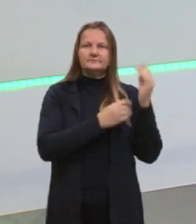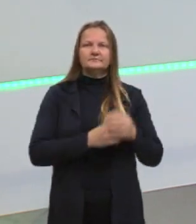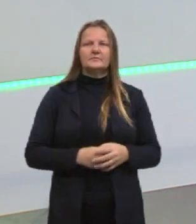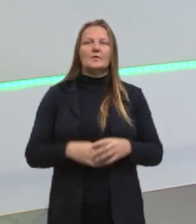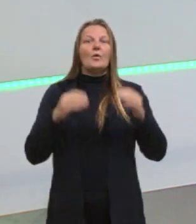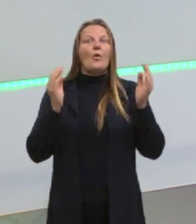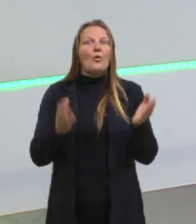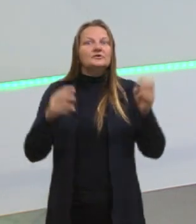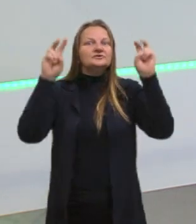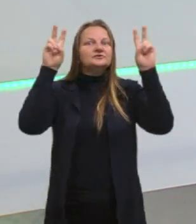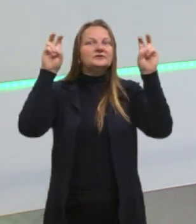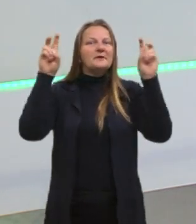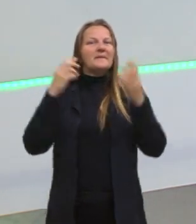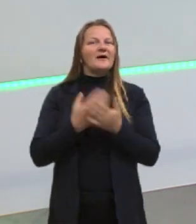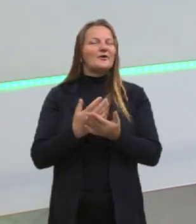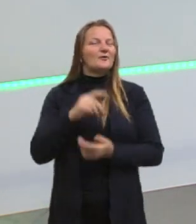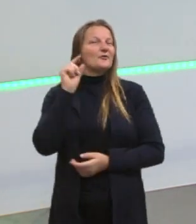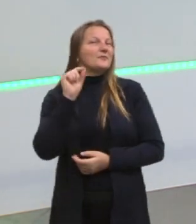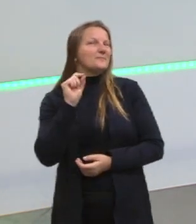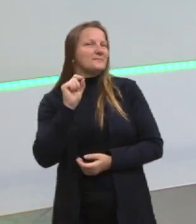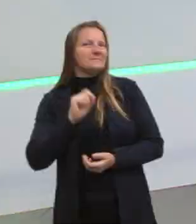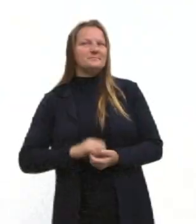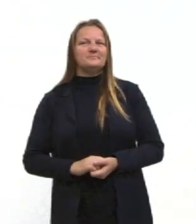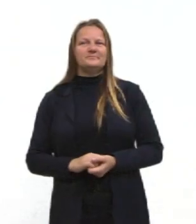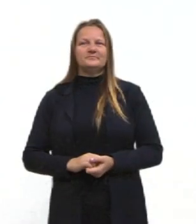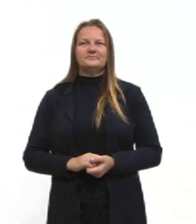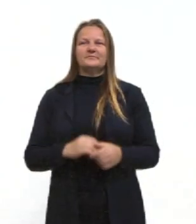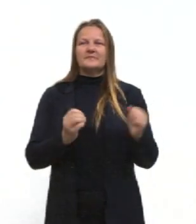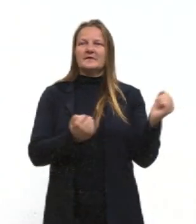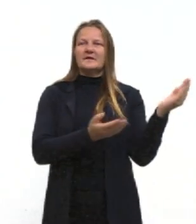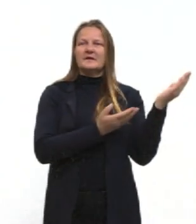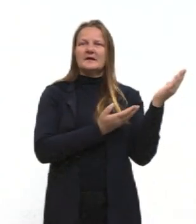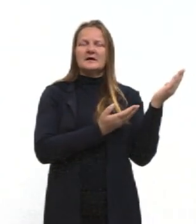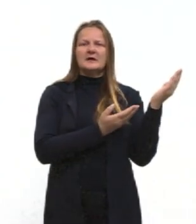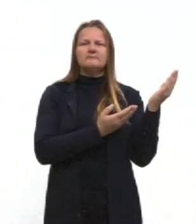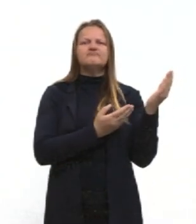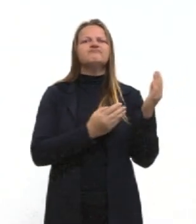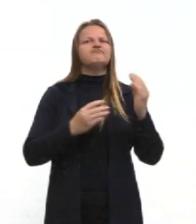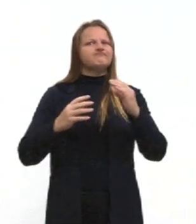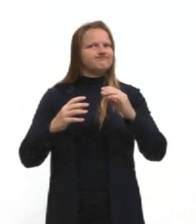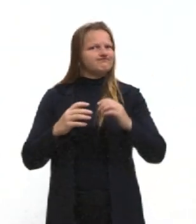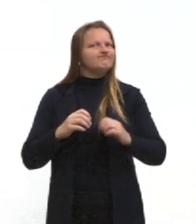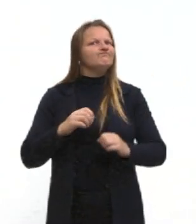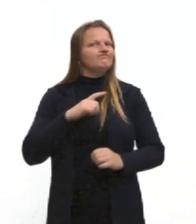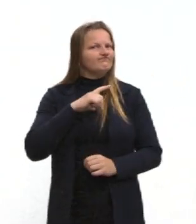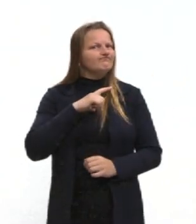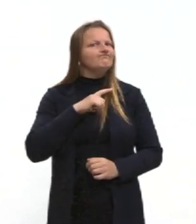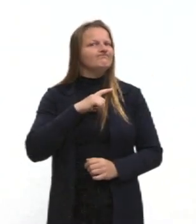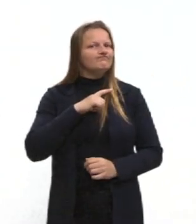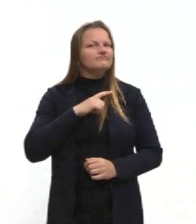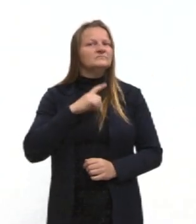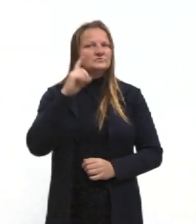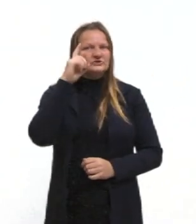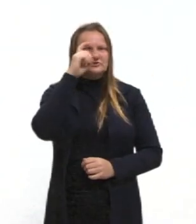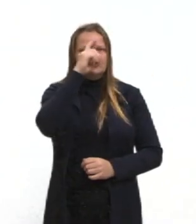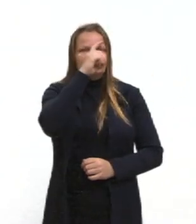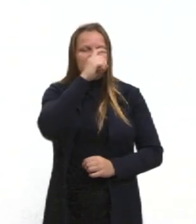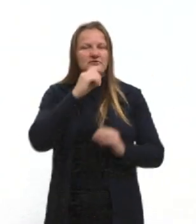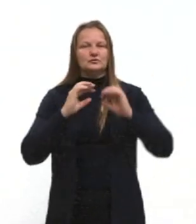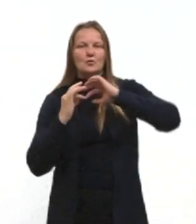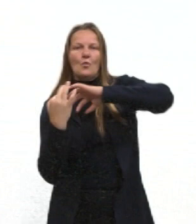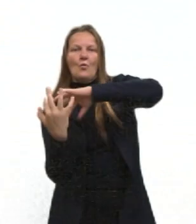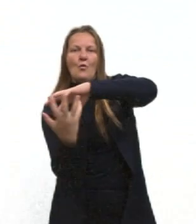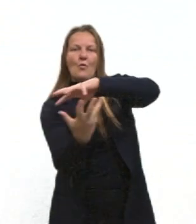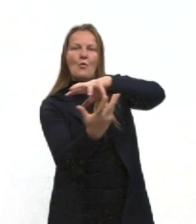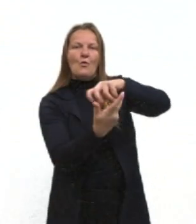vamos ver hoje? Olha só, o que nós vamos ver? Tensões geopolíticas no Oriente Médio. Essa região aí do nosso planeta, né,